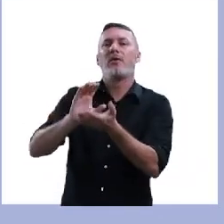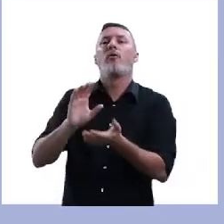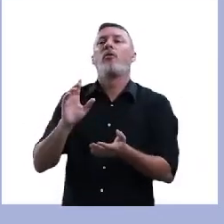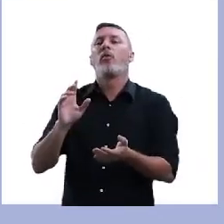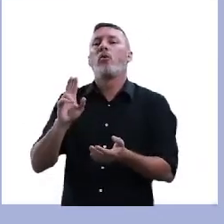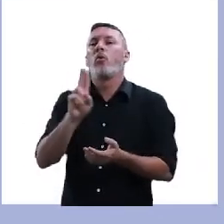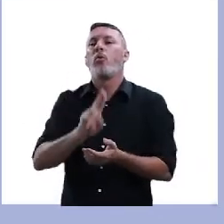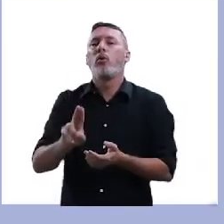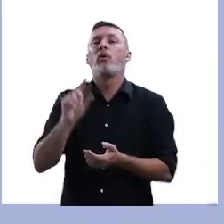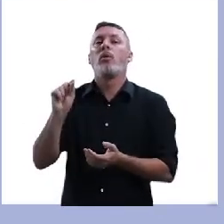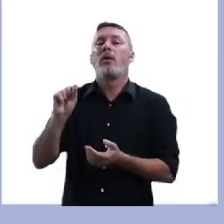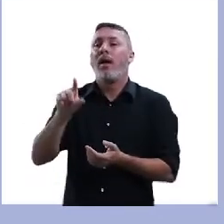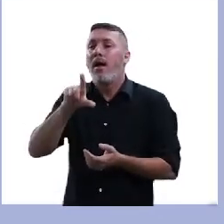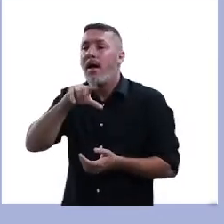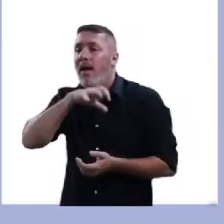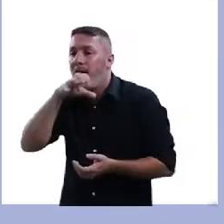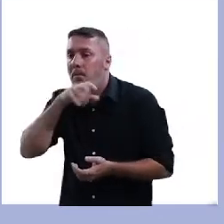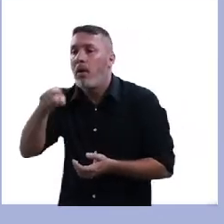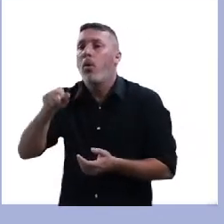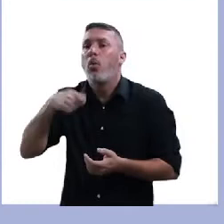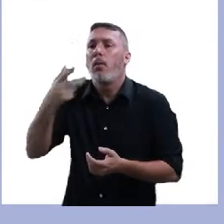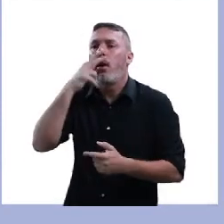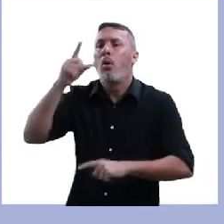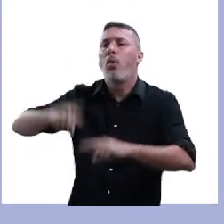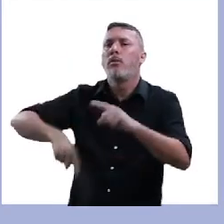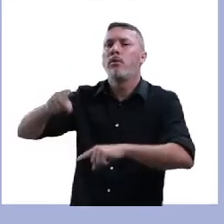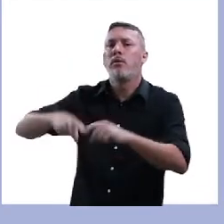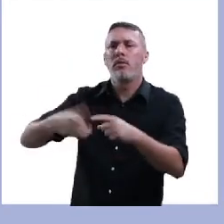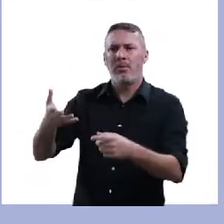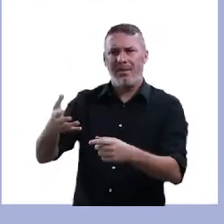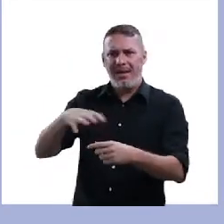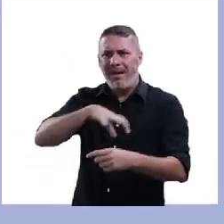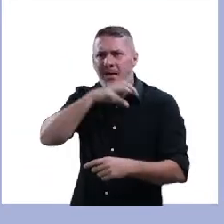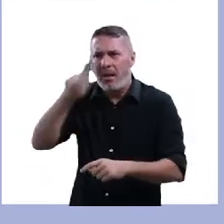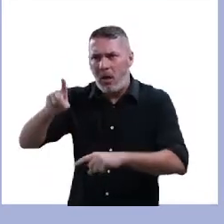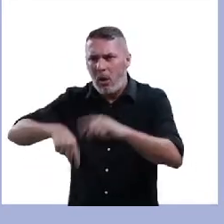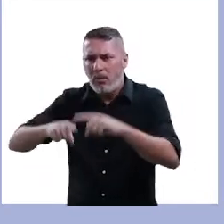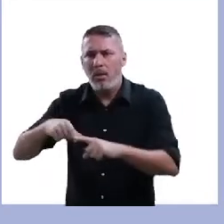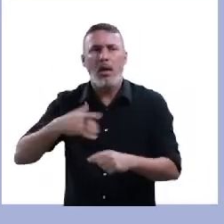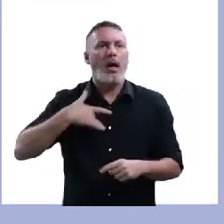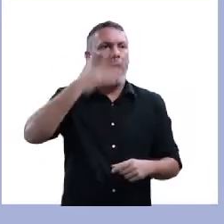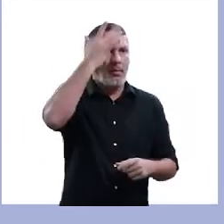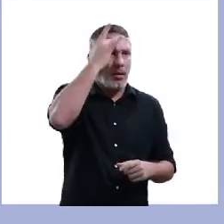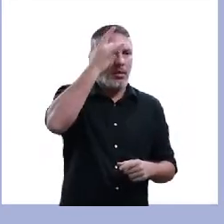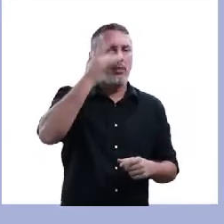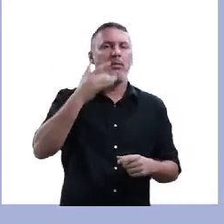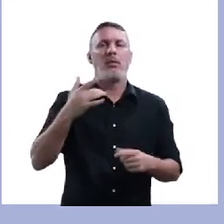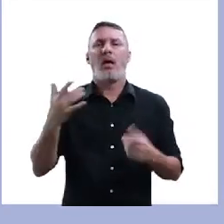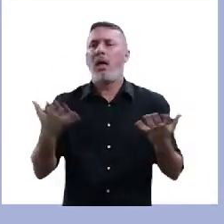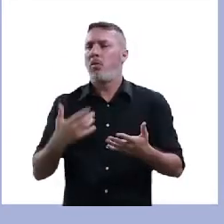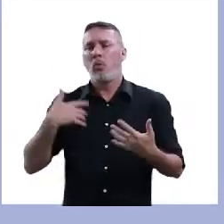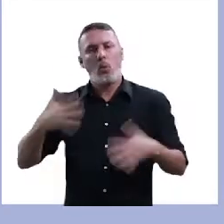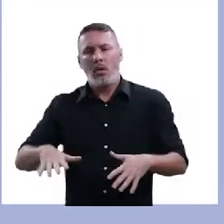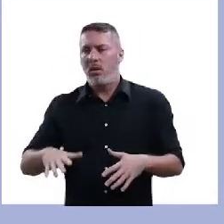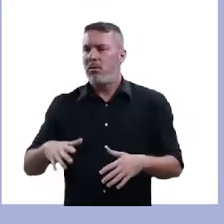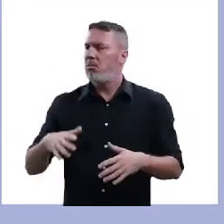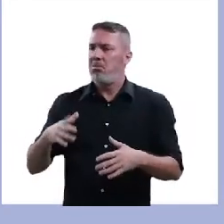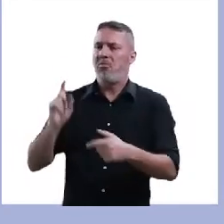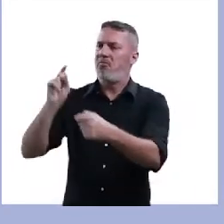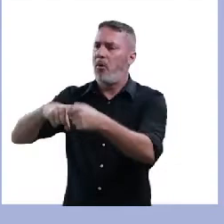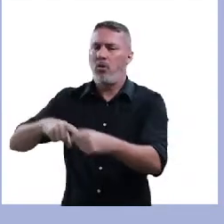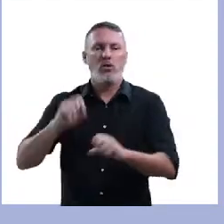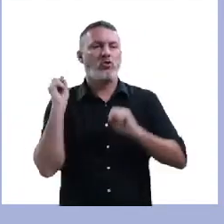fomenta a utilização do animal como objeto. ator, o animal é um objeto. Hoje eu quero, amanhã eu não quero, devolve,